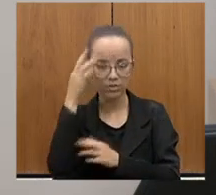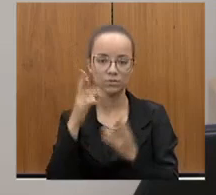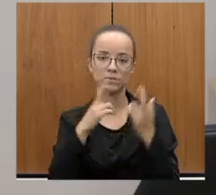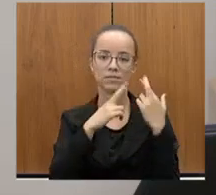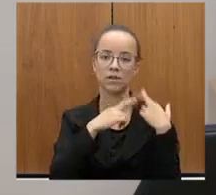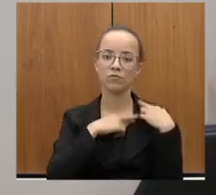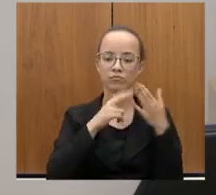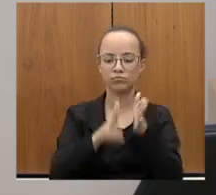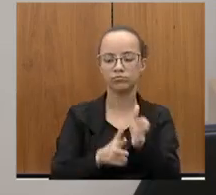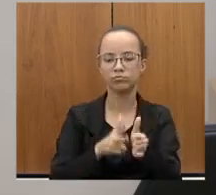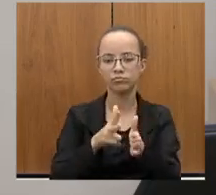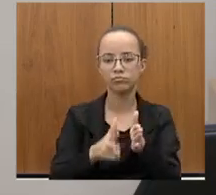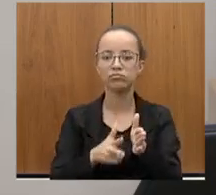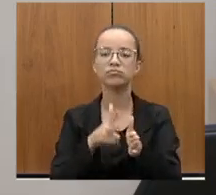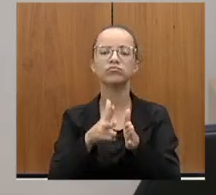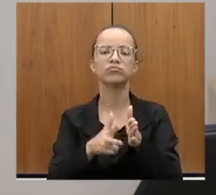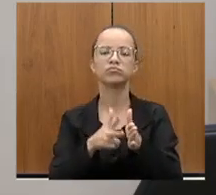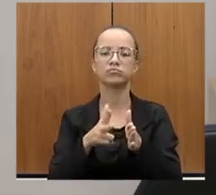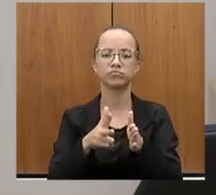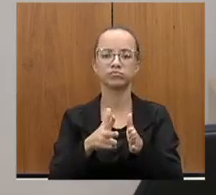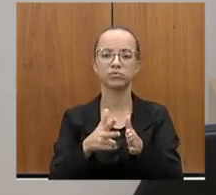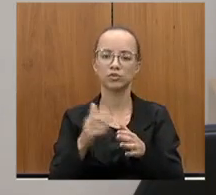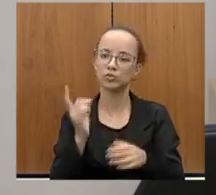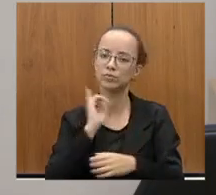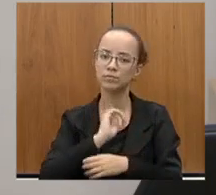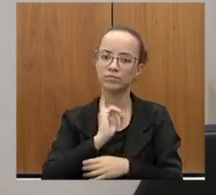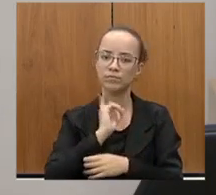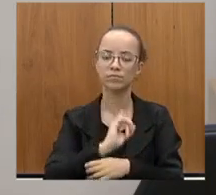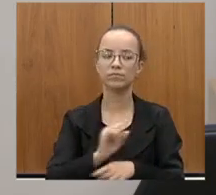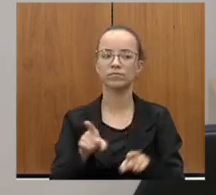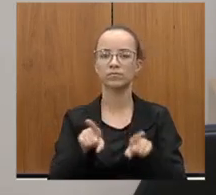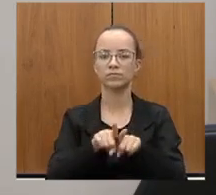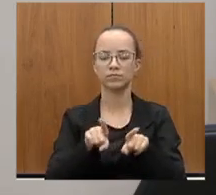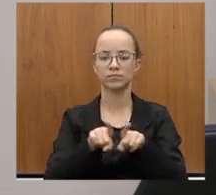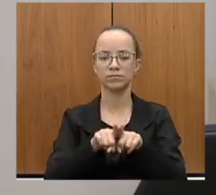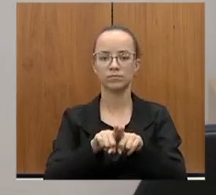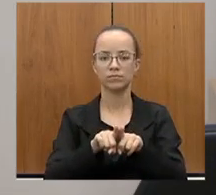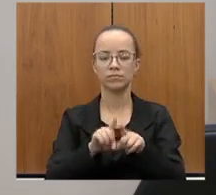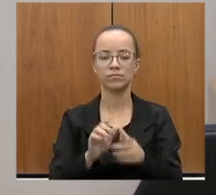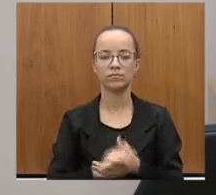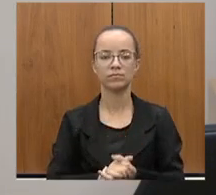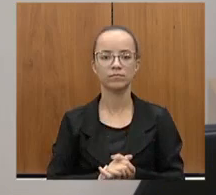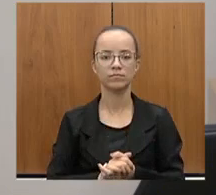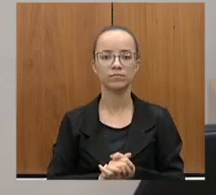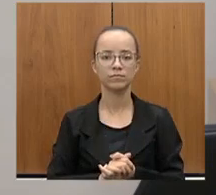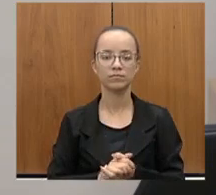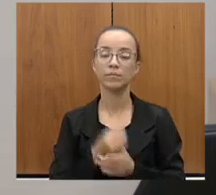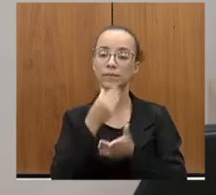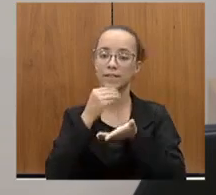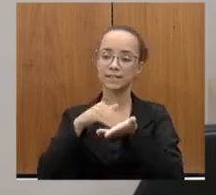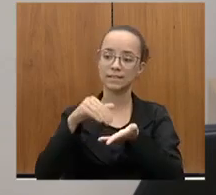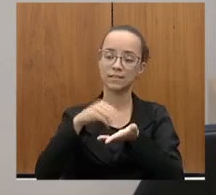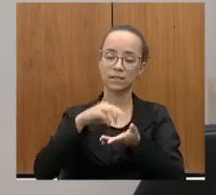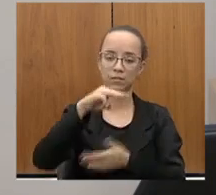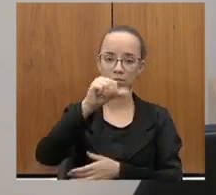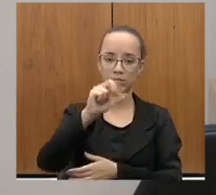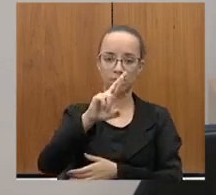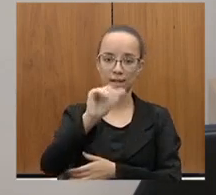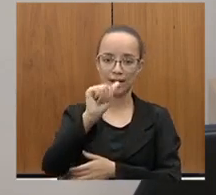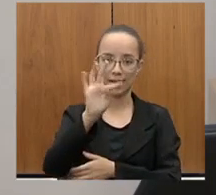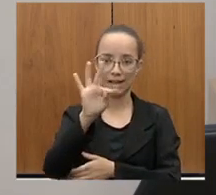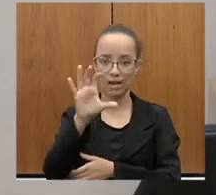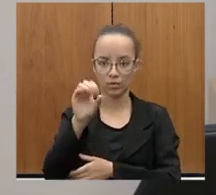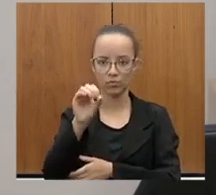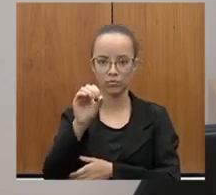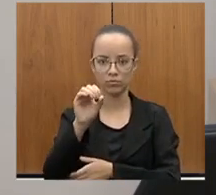Estado de Minas Gerais, e também para que o secretário Marcato, com a sua